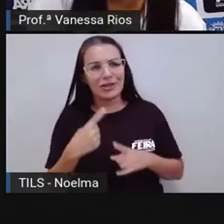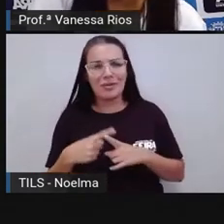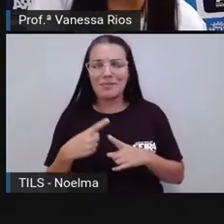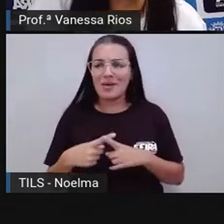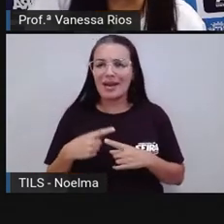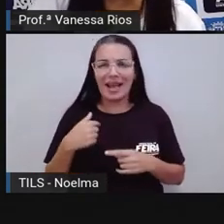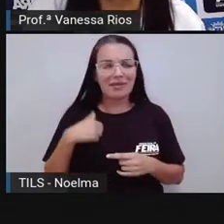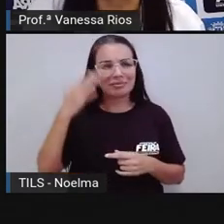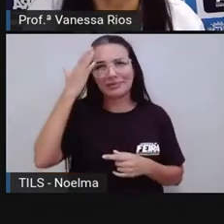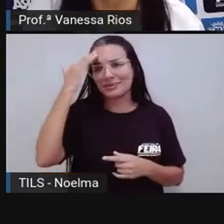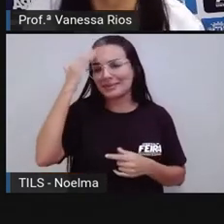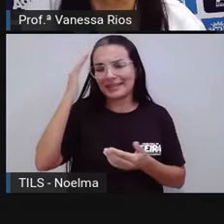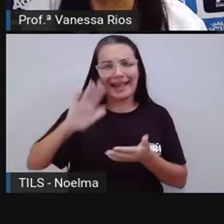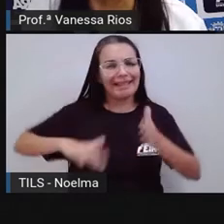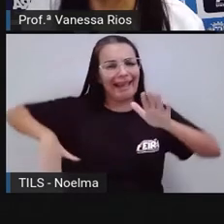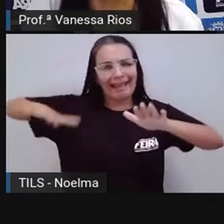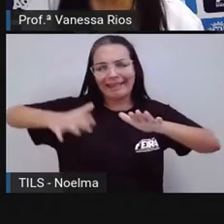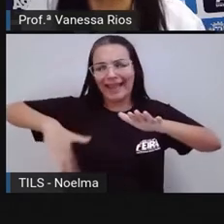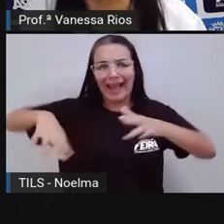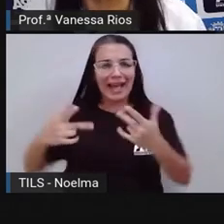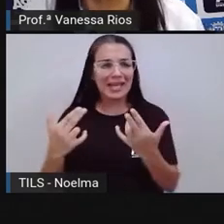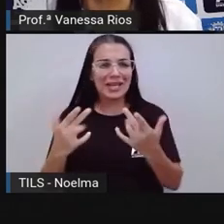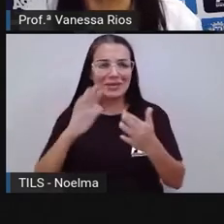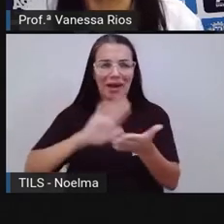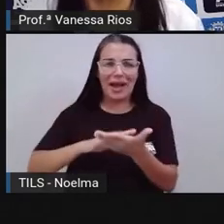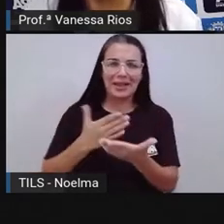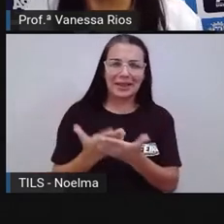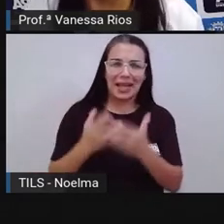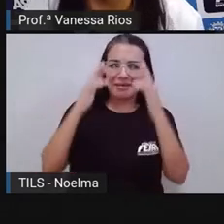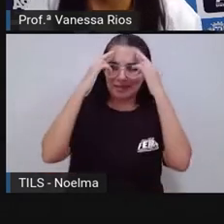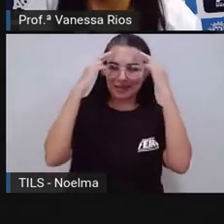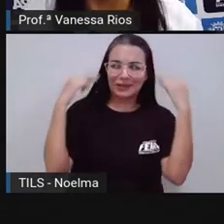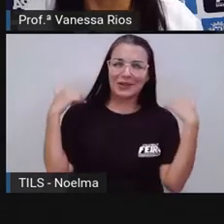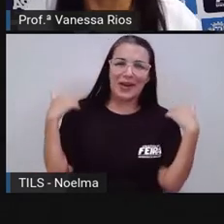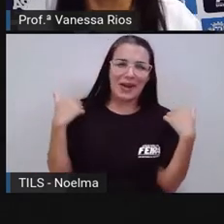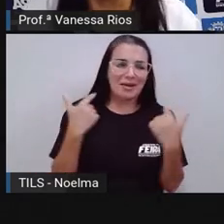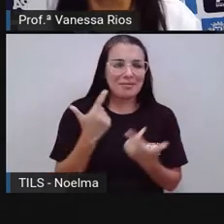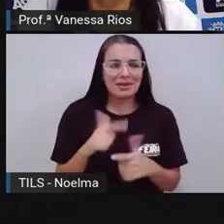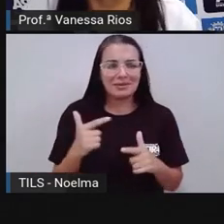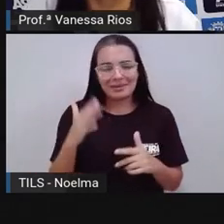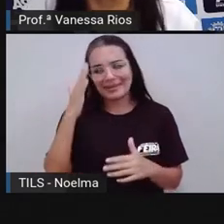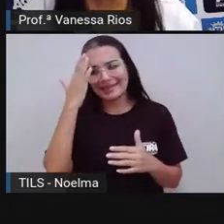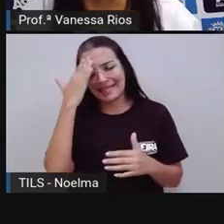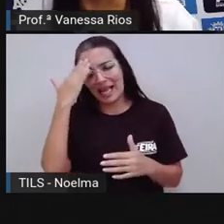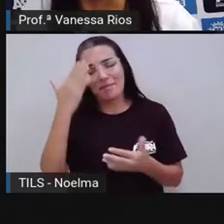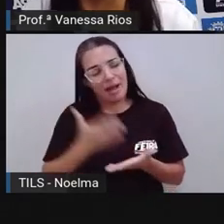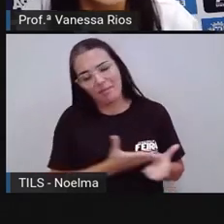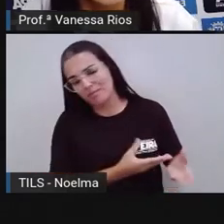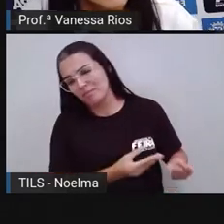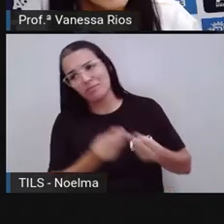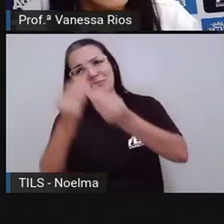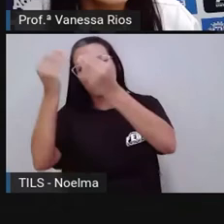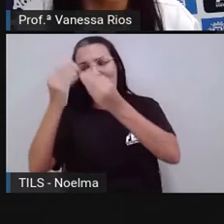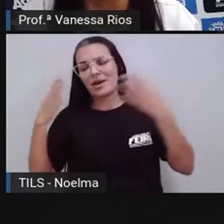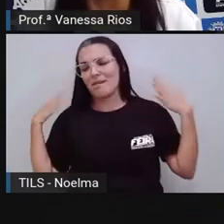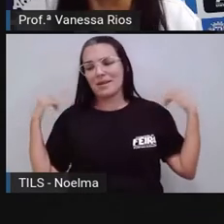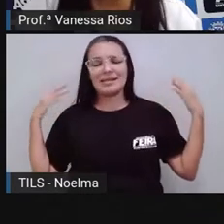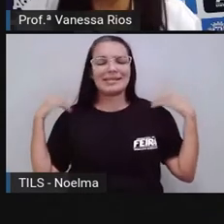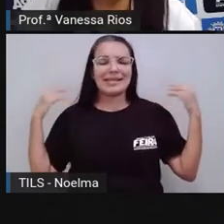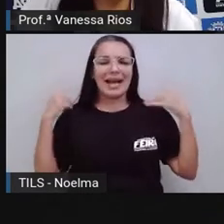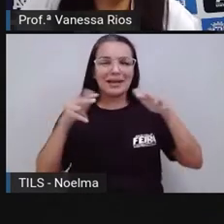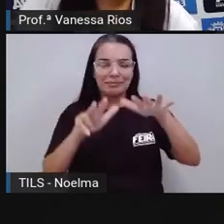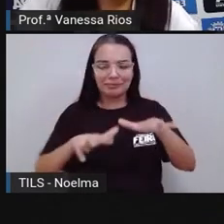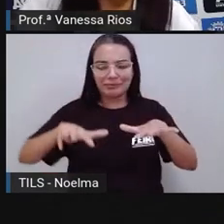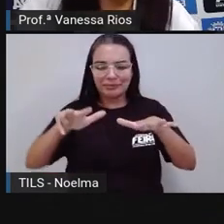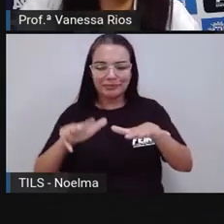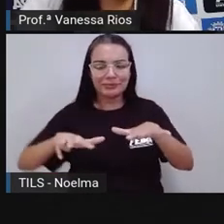a nossa intercântica também não. Então a gente gostaria de fazer um passeio, né? Como turistas no mar morto, só